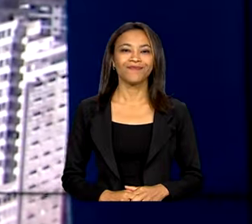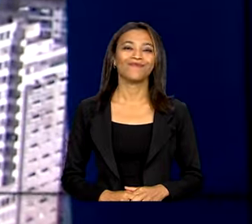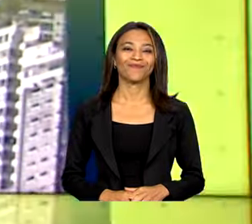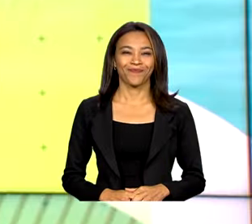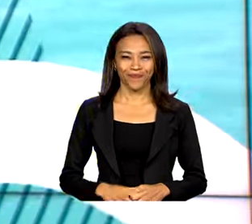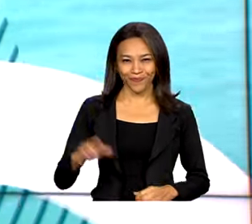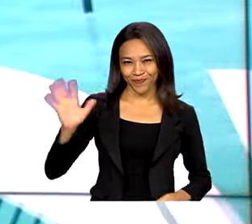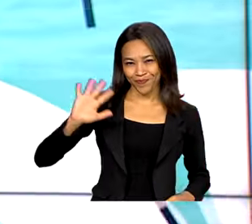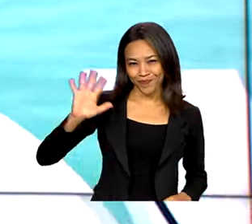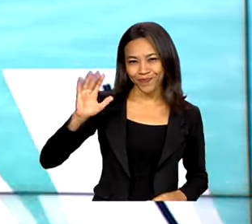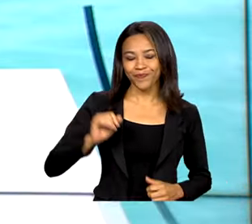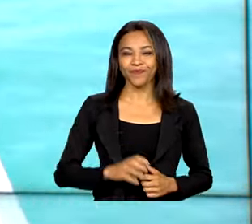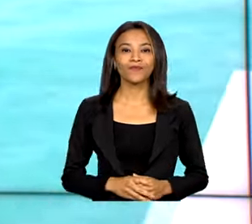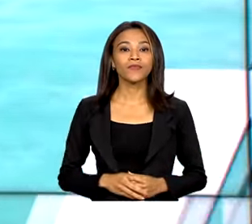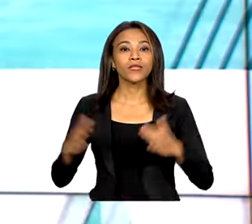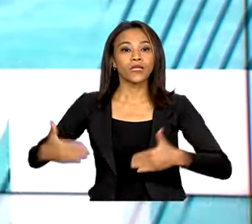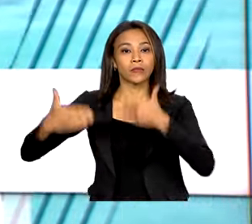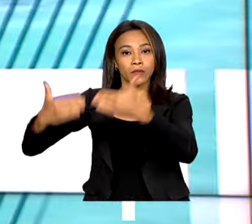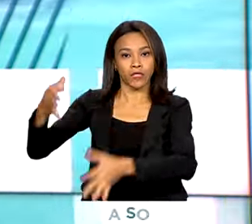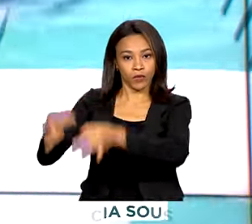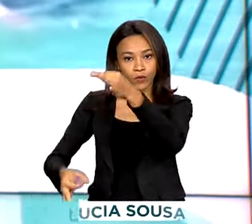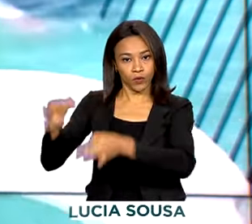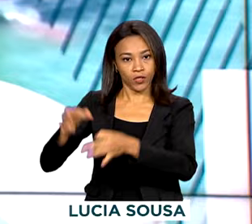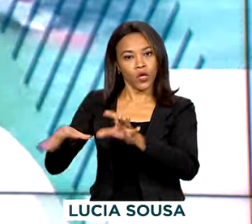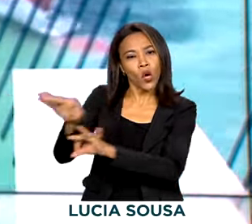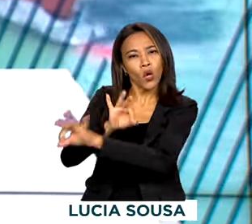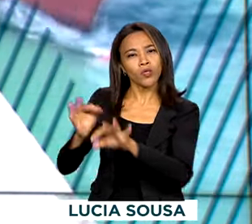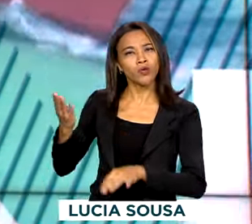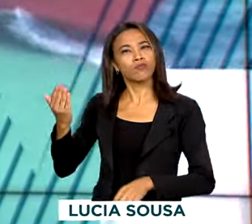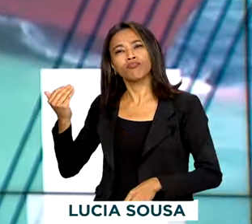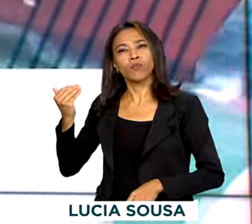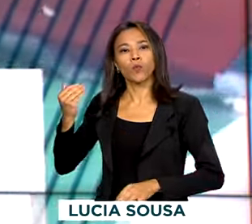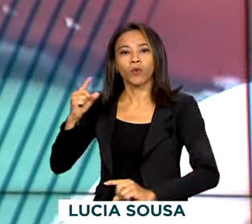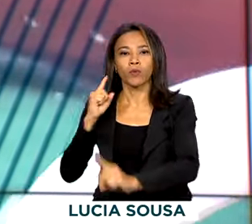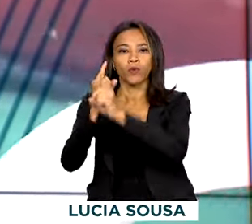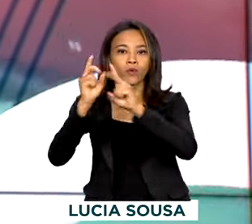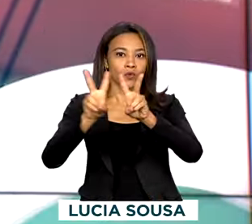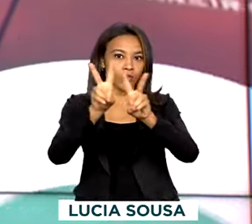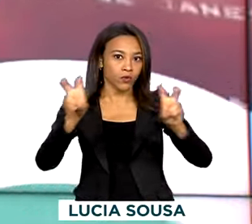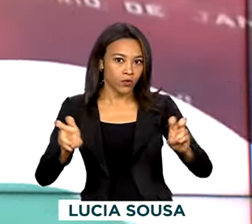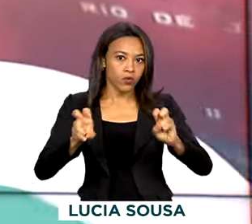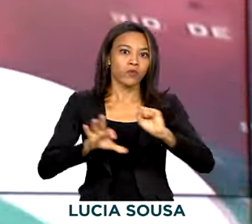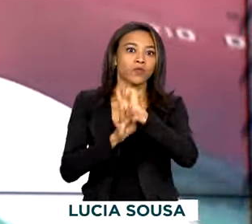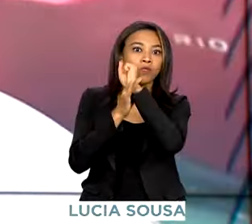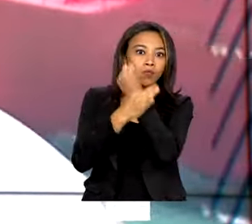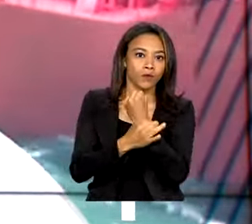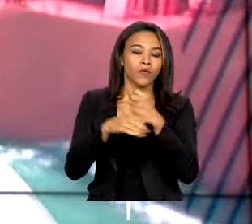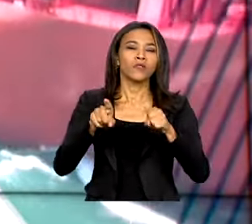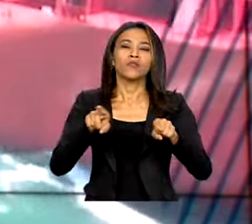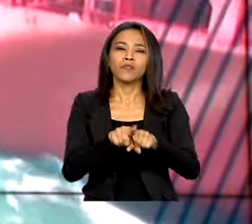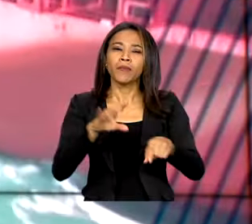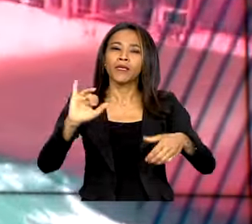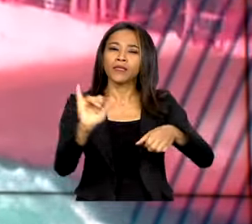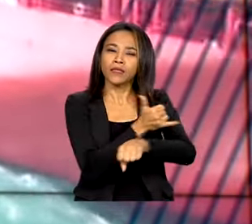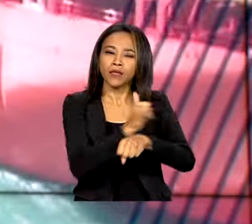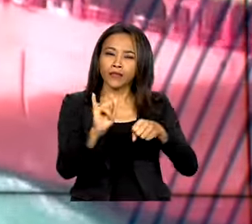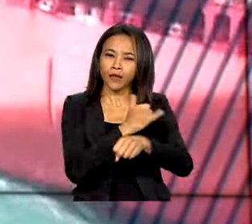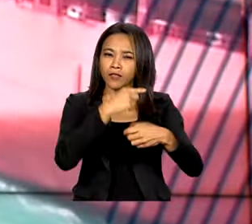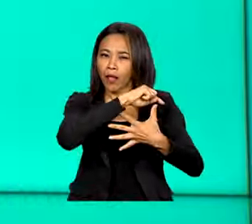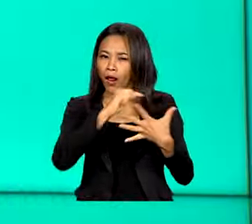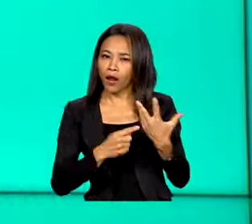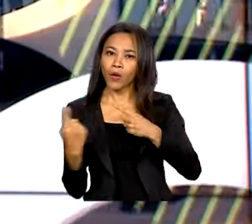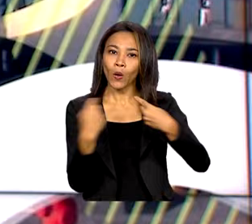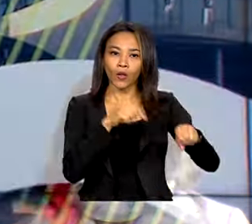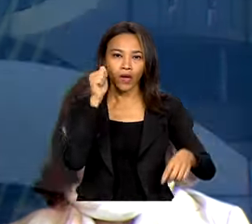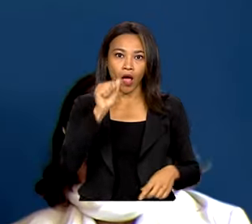Olá, o Ministério da Justiça promoveu um encontro sobre segurança pública e o enfrentamento à violência contra a mulher. Vamos